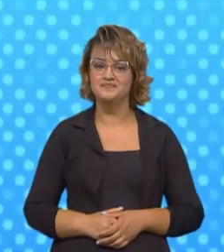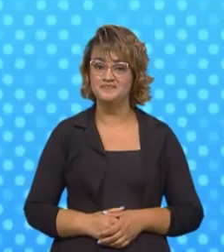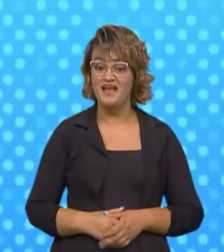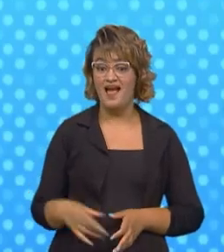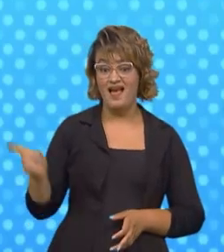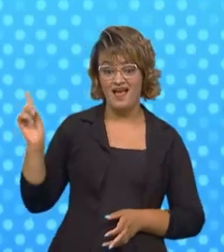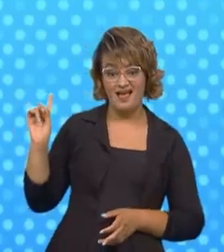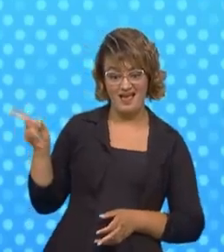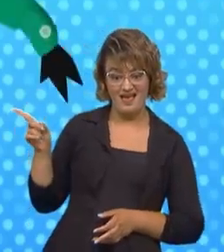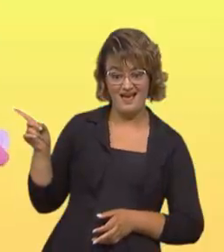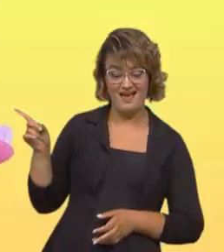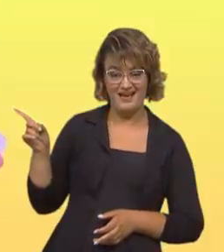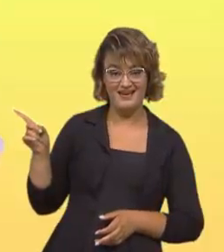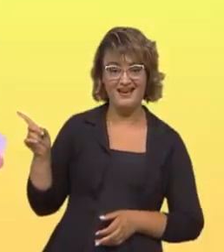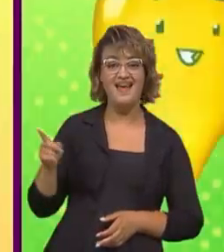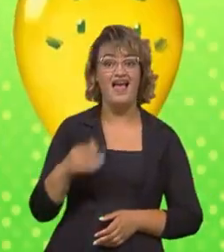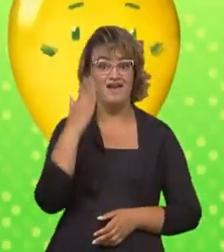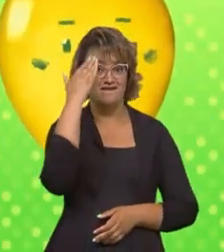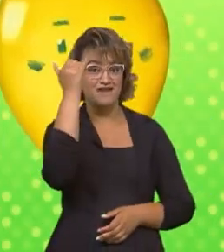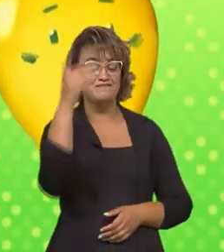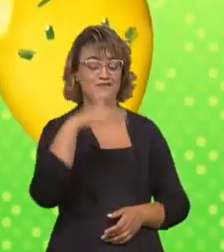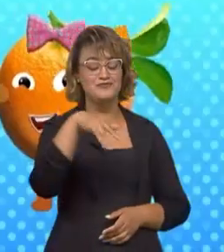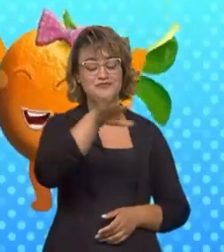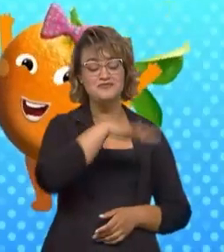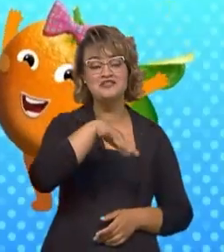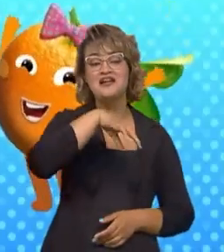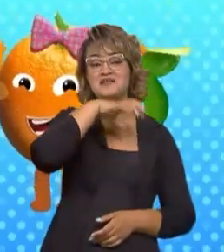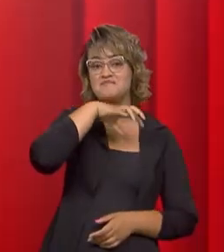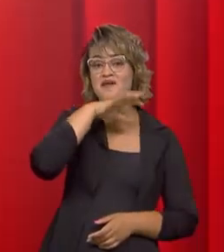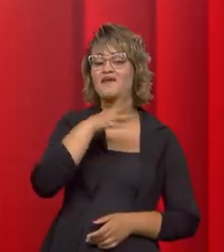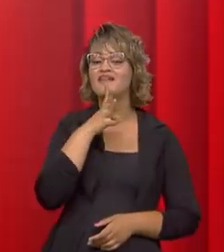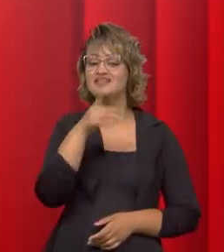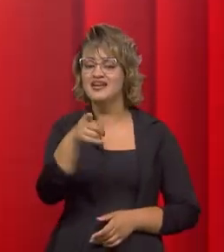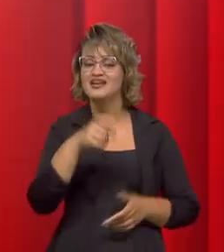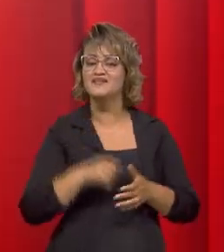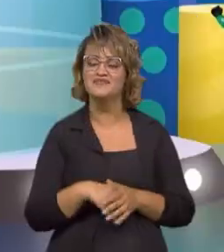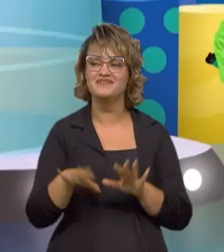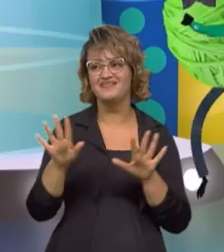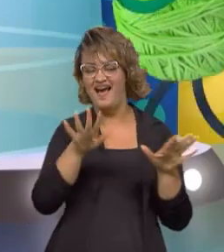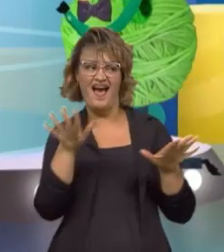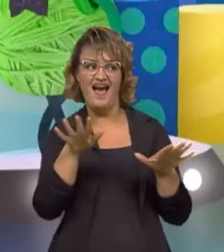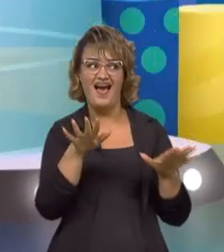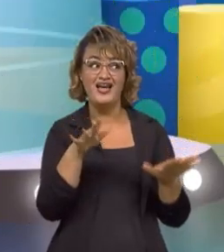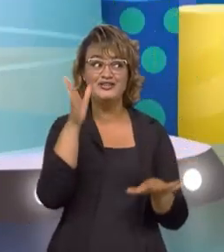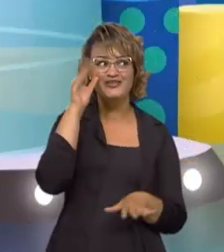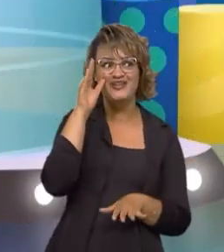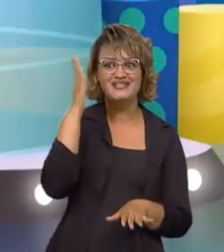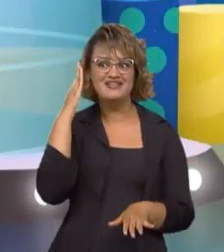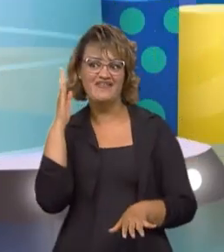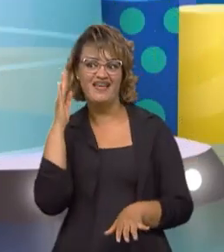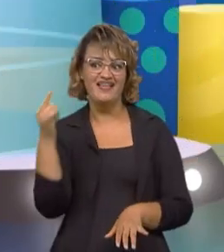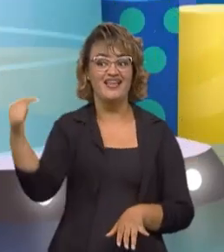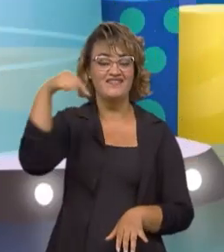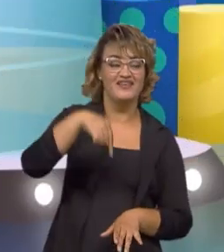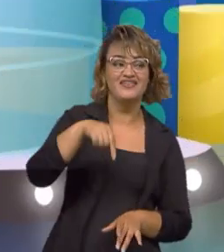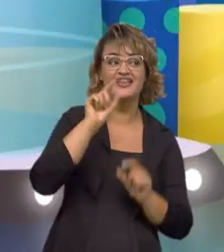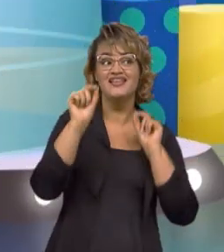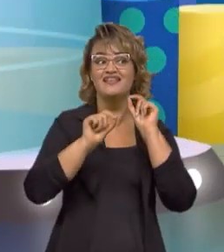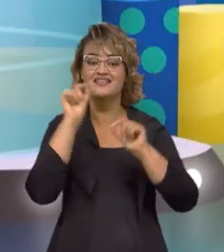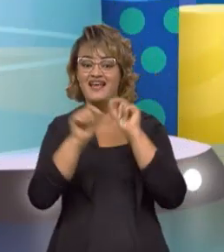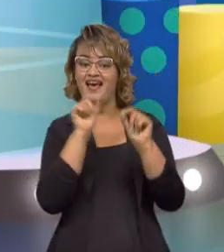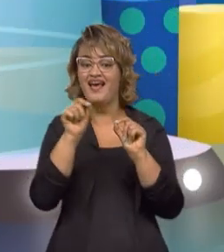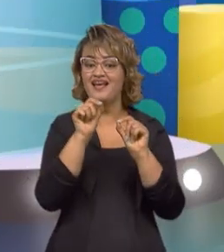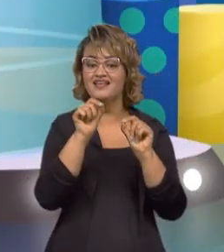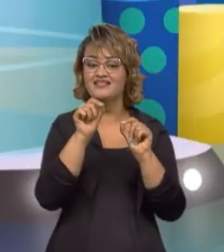Ele é o apresentador mais famoso do reino animal. Cês tão curiosos pra saber quem será o nosso